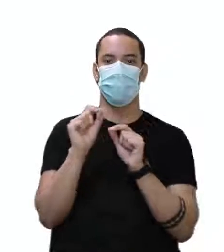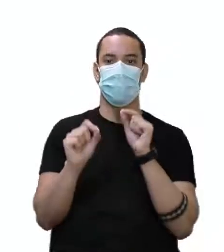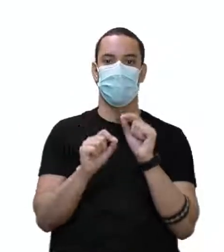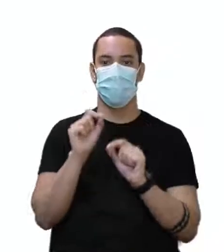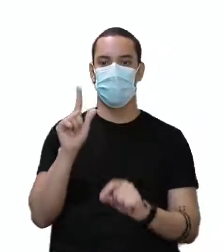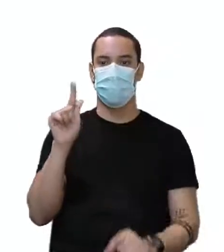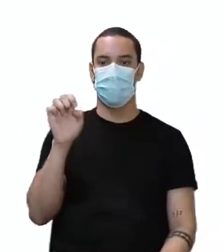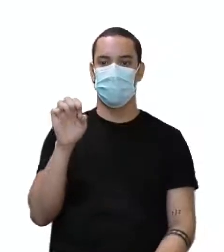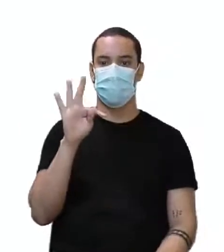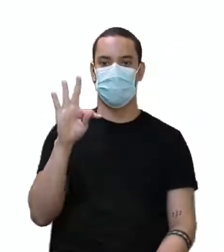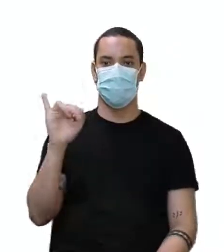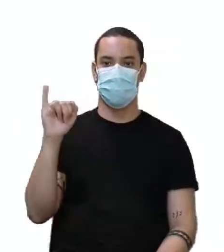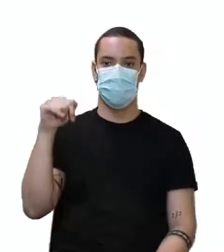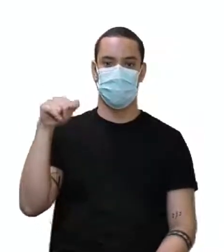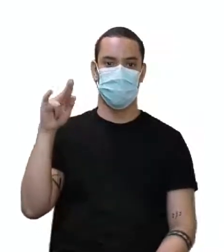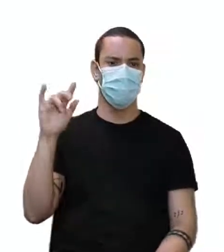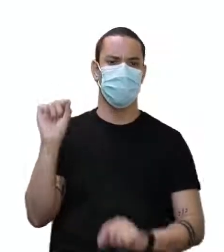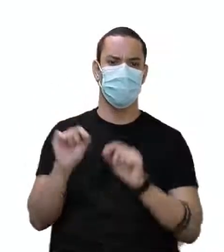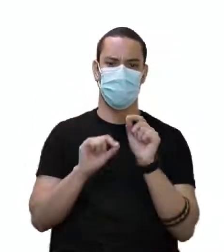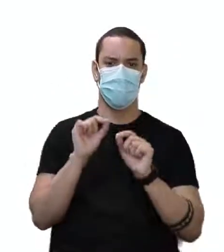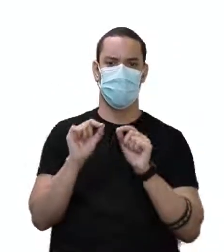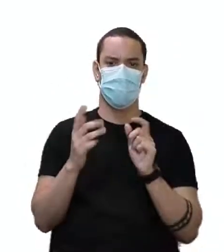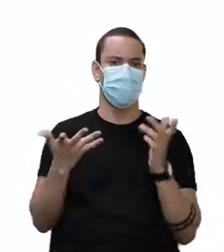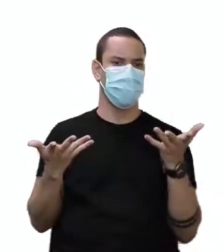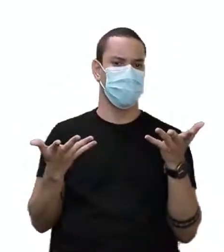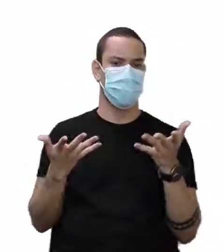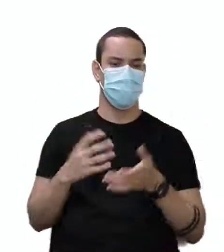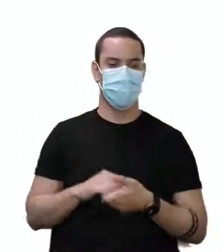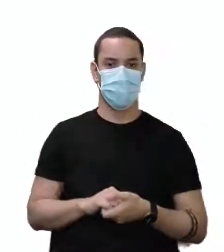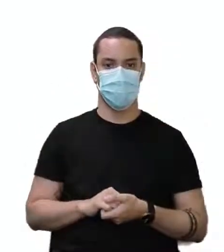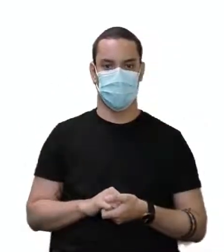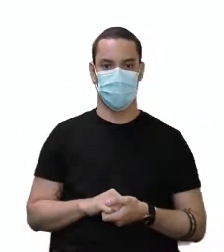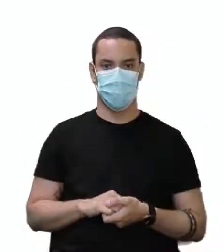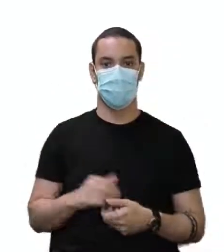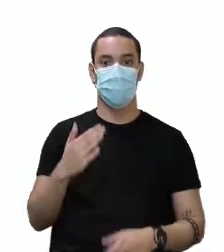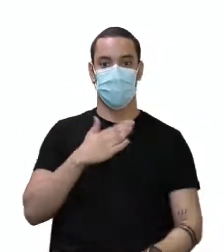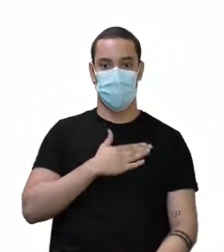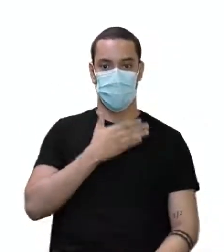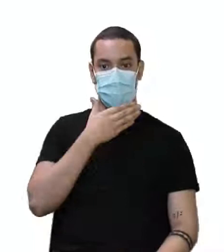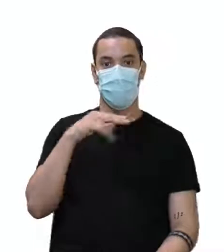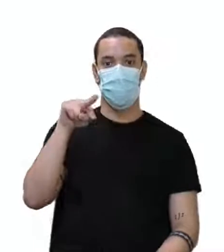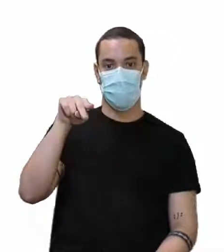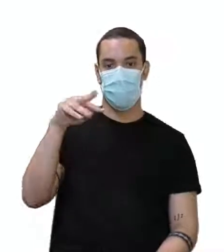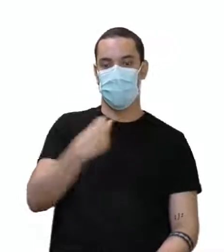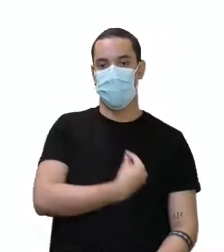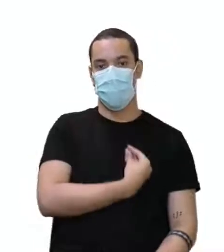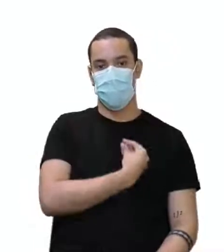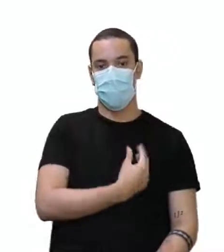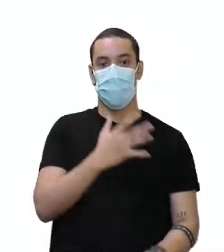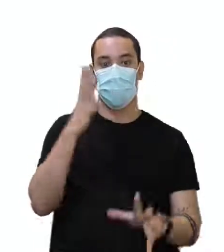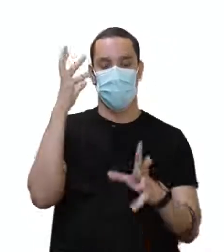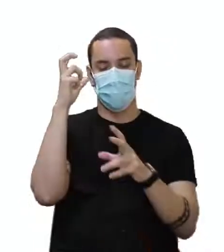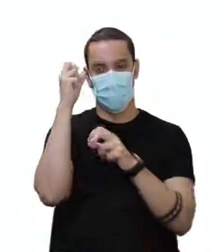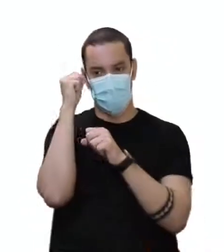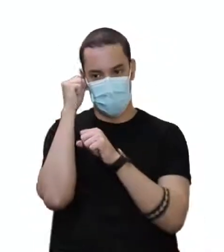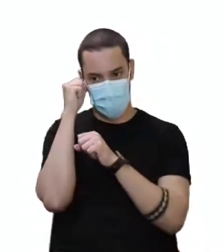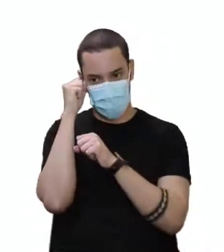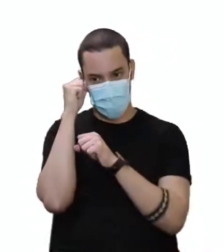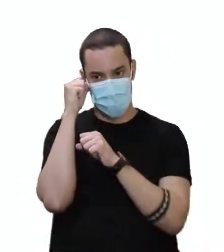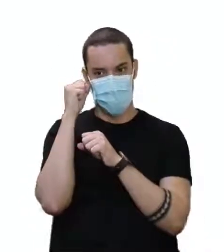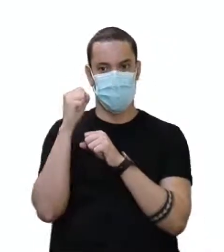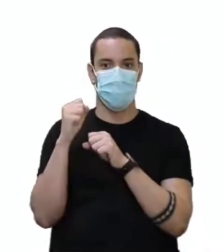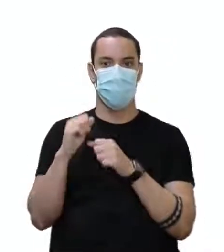getting, getting o quê? Dressed at 6, 4, 5 p.m. Então, meu irmão estava dormindo,